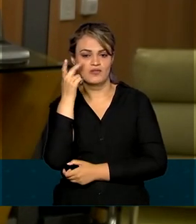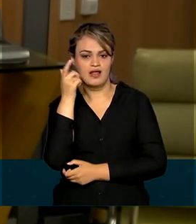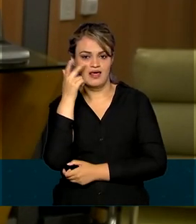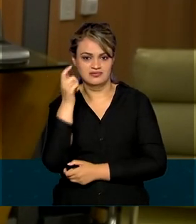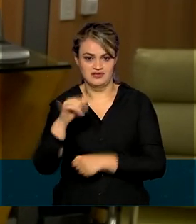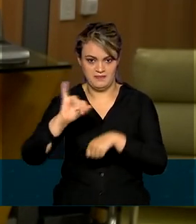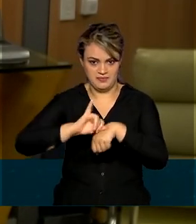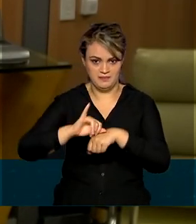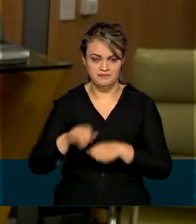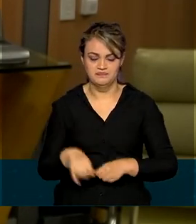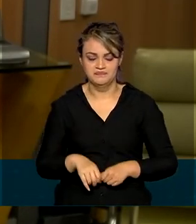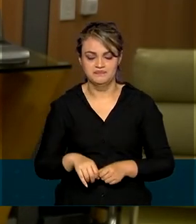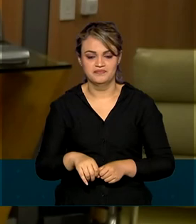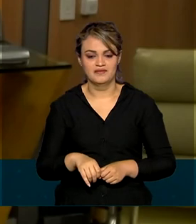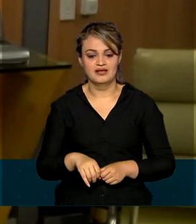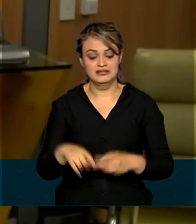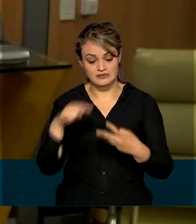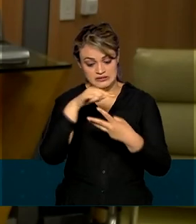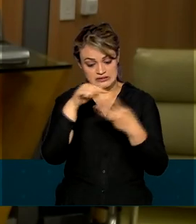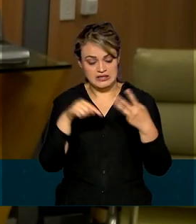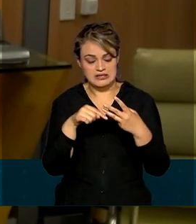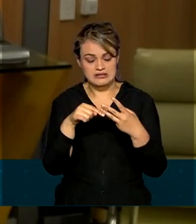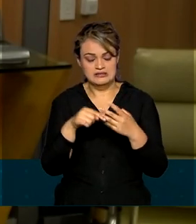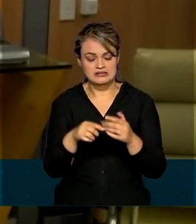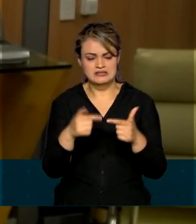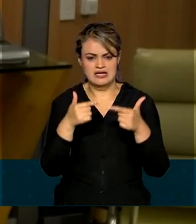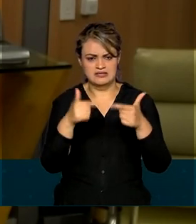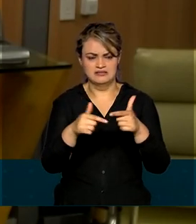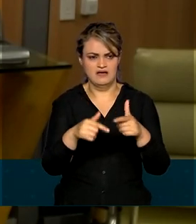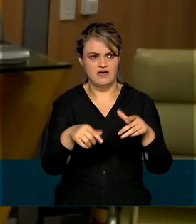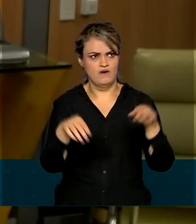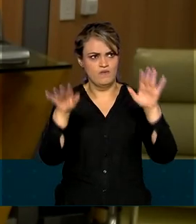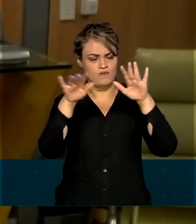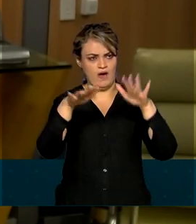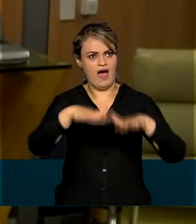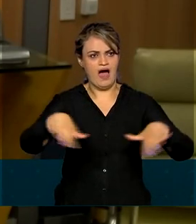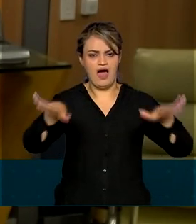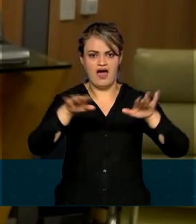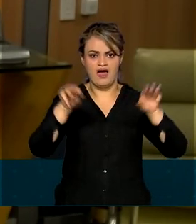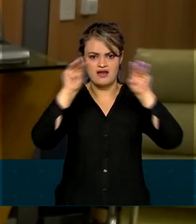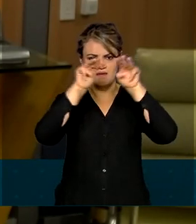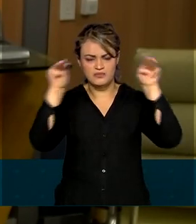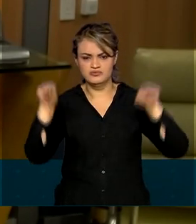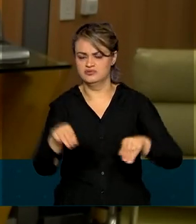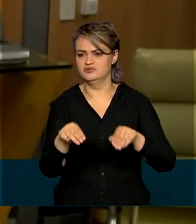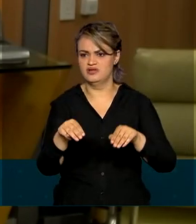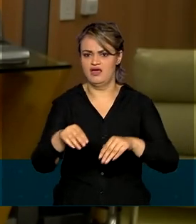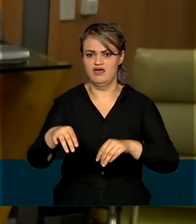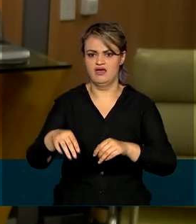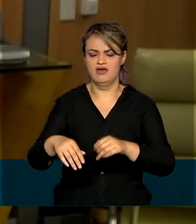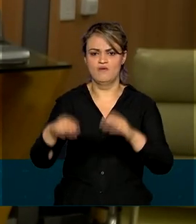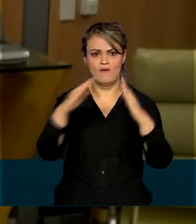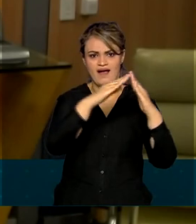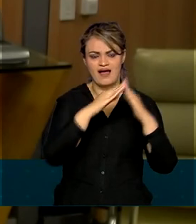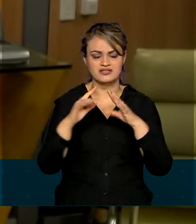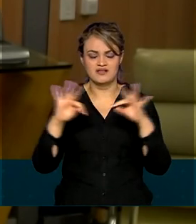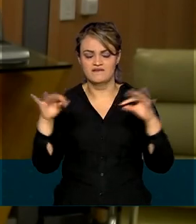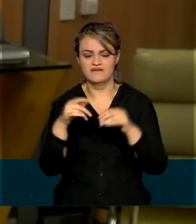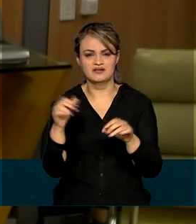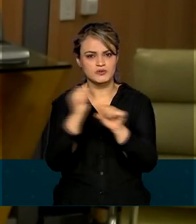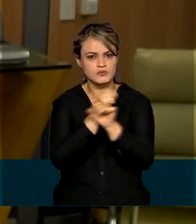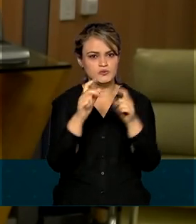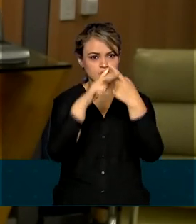capital do Ceará. A inclusão desses imóveis no PPI representa uma priorização na política de atração de